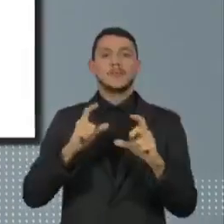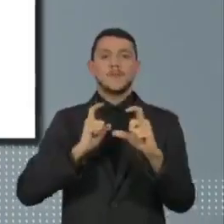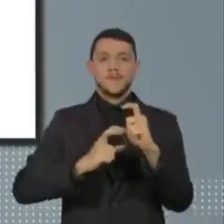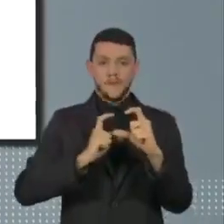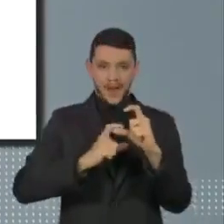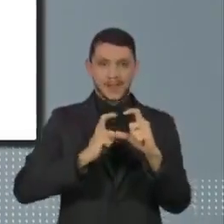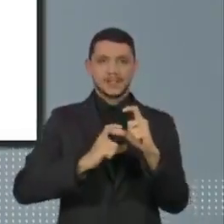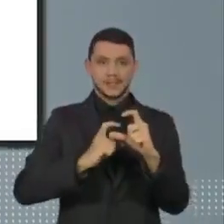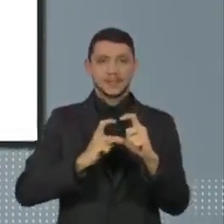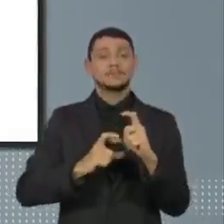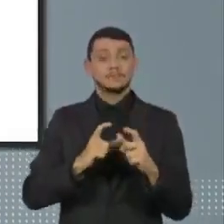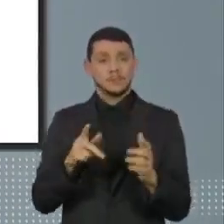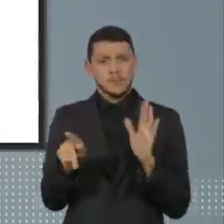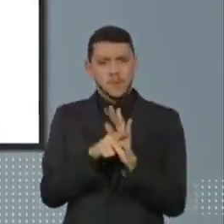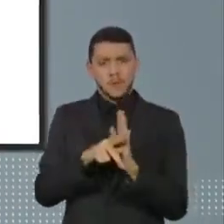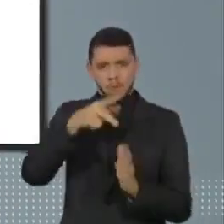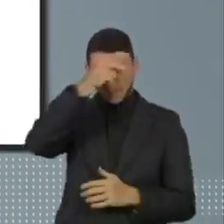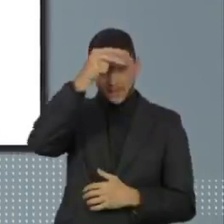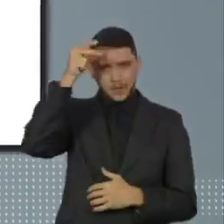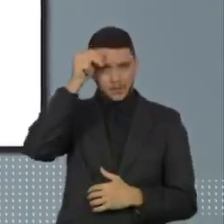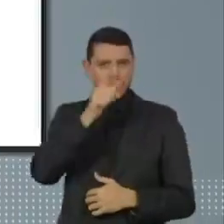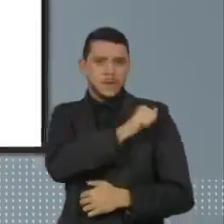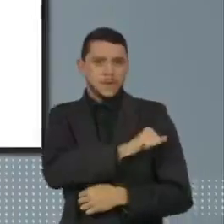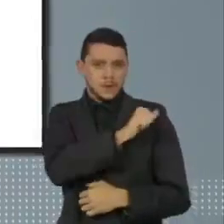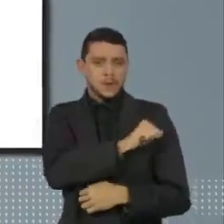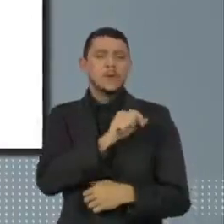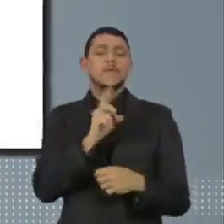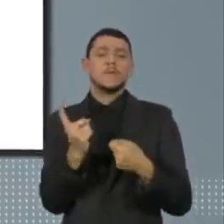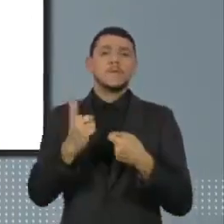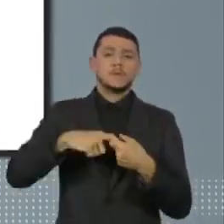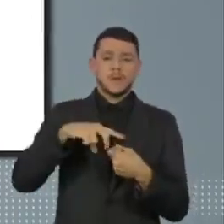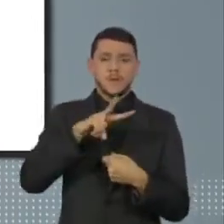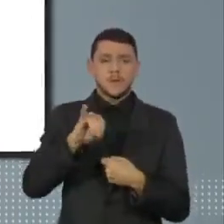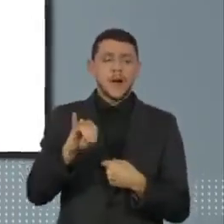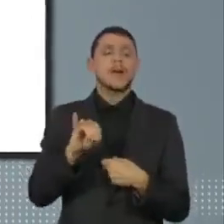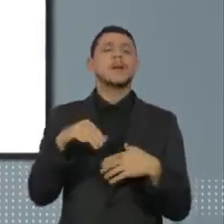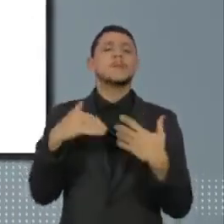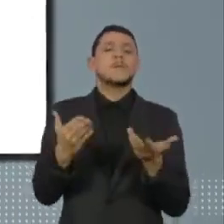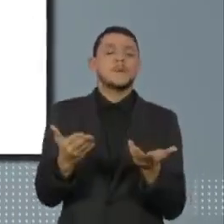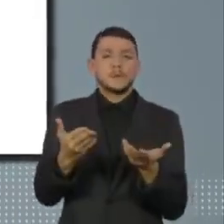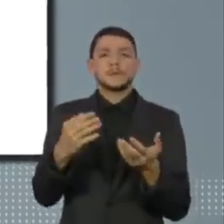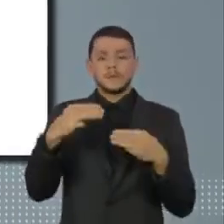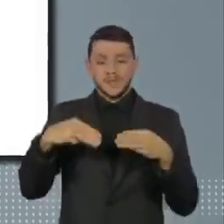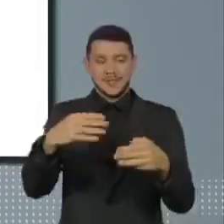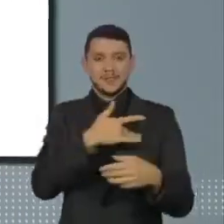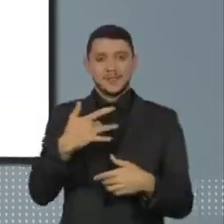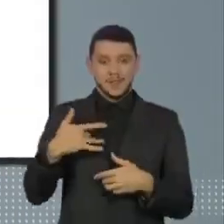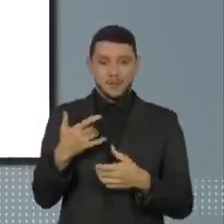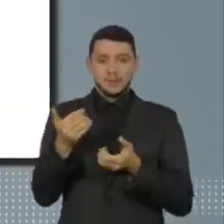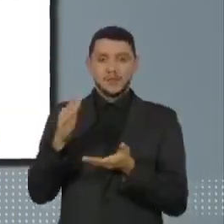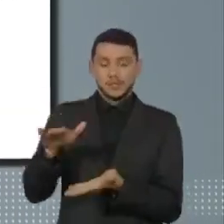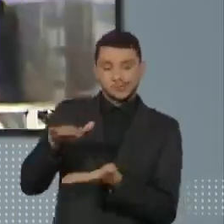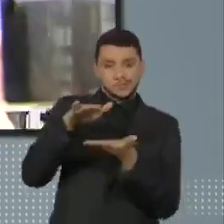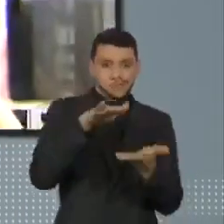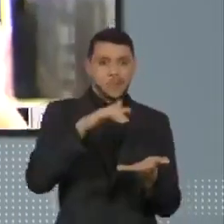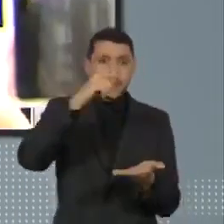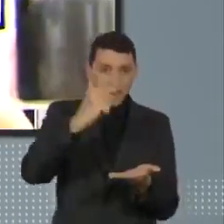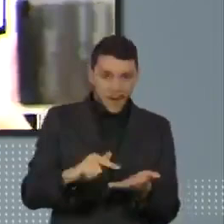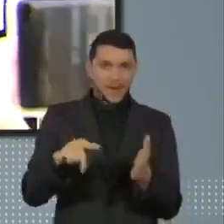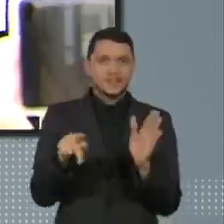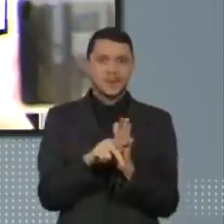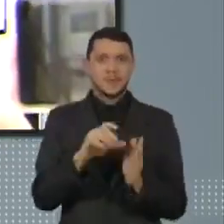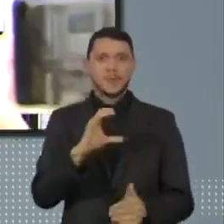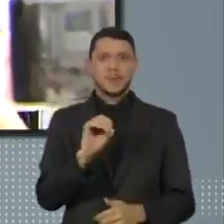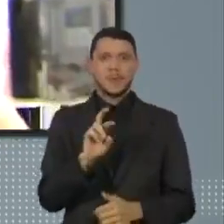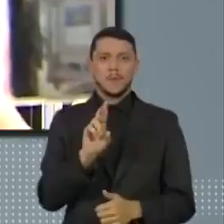Segundo a Prefeitura do Rio, será retomada quando o Ministério da Saúde entregar novas doses da Coronavac. Na